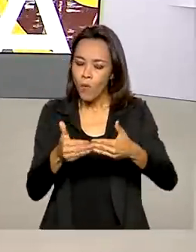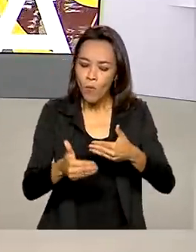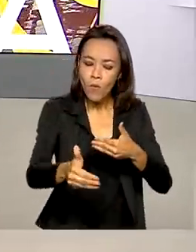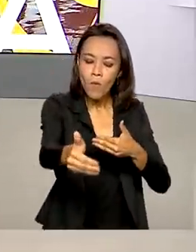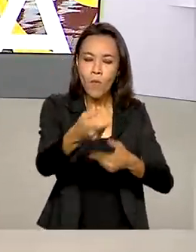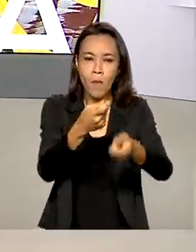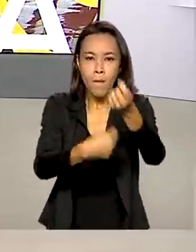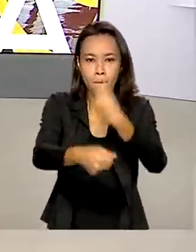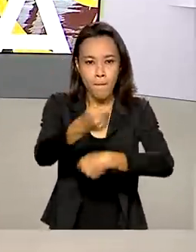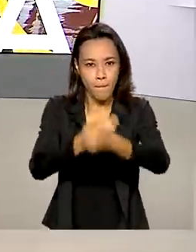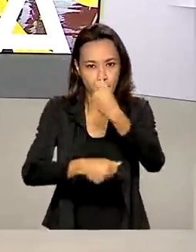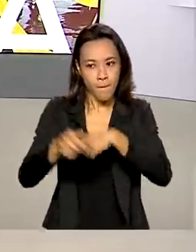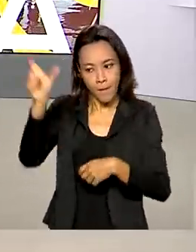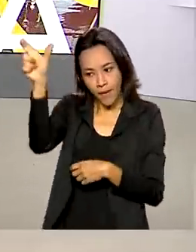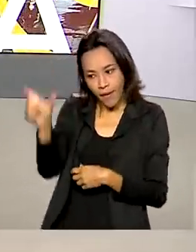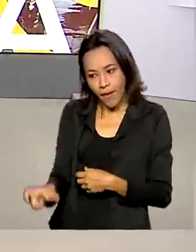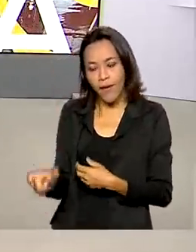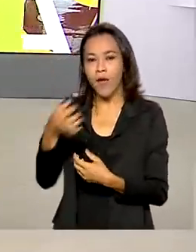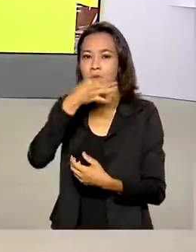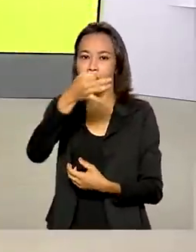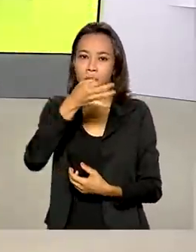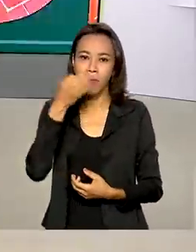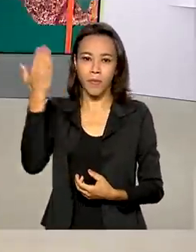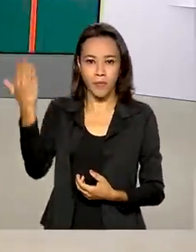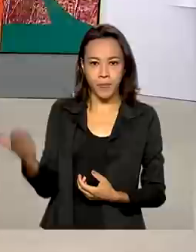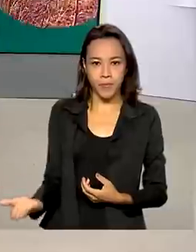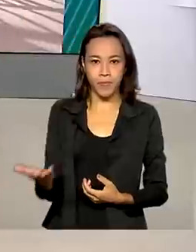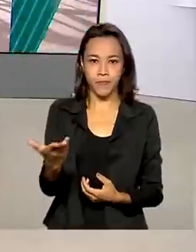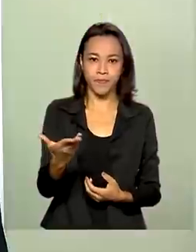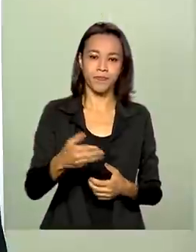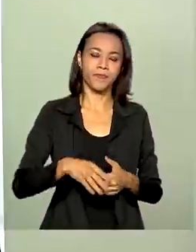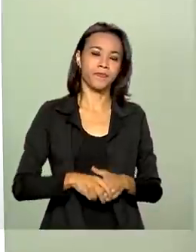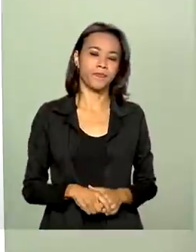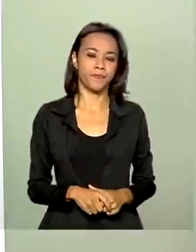economia é o comentarista aqui da TV Brasil, Ricardo Caldas.